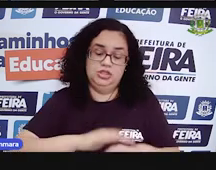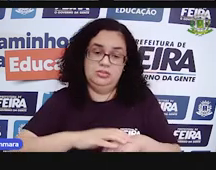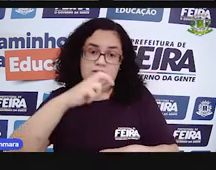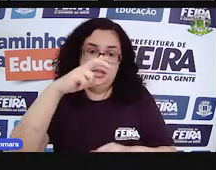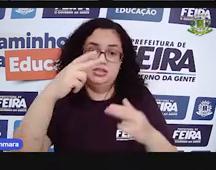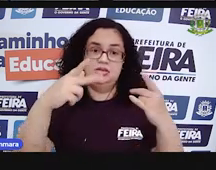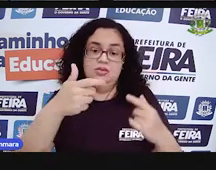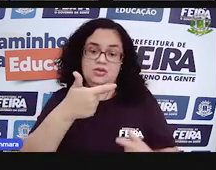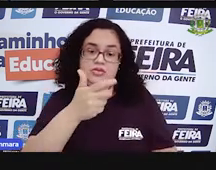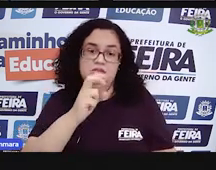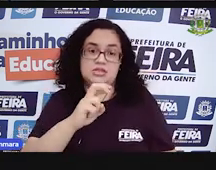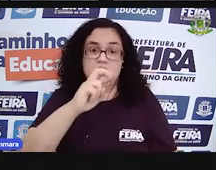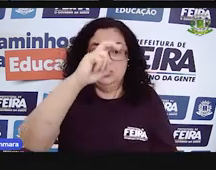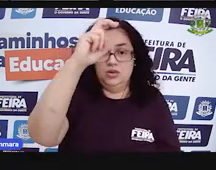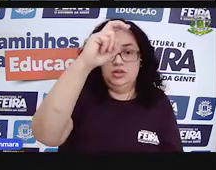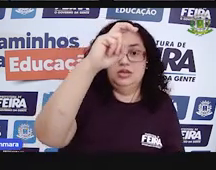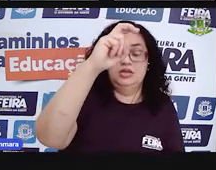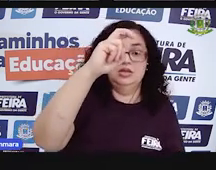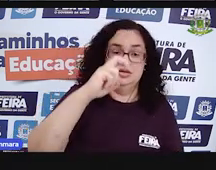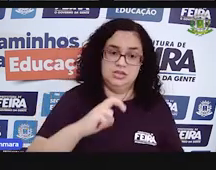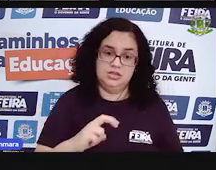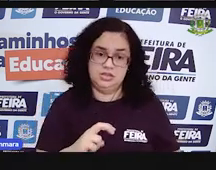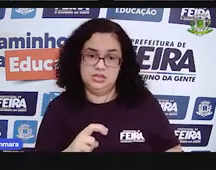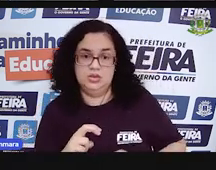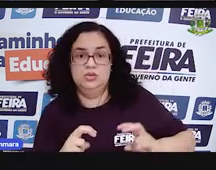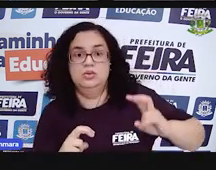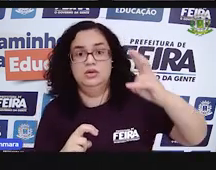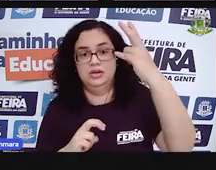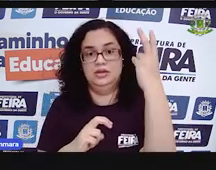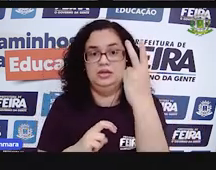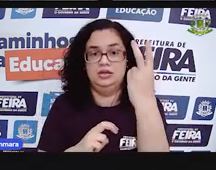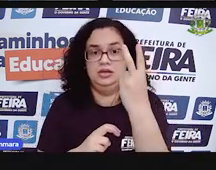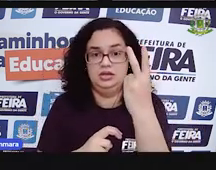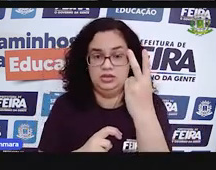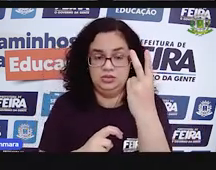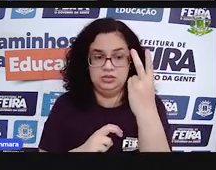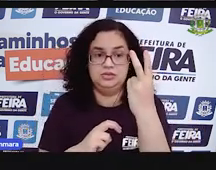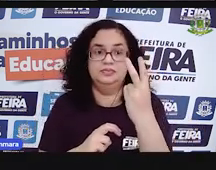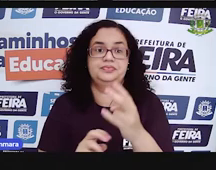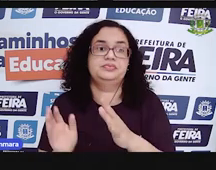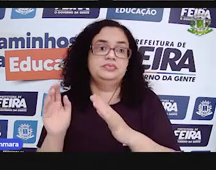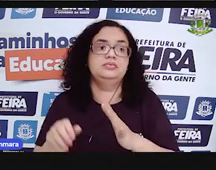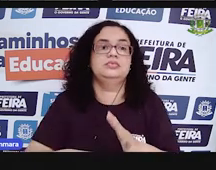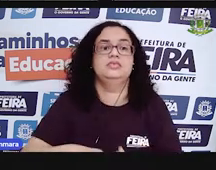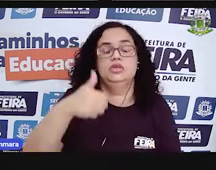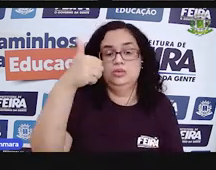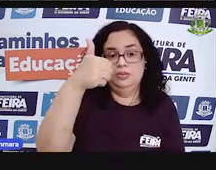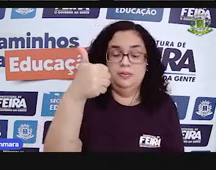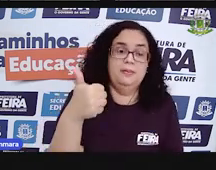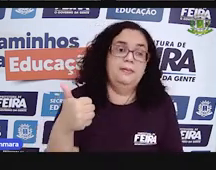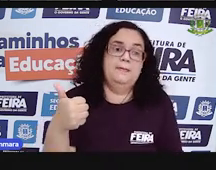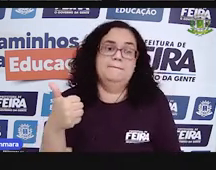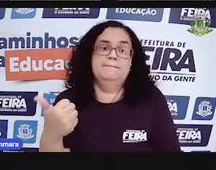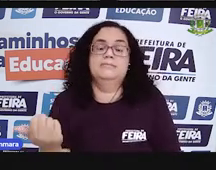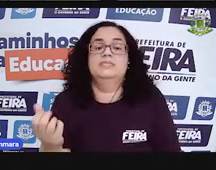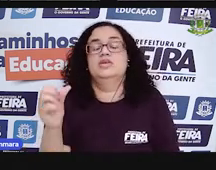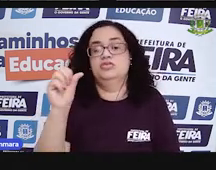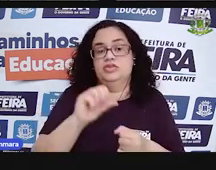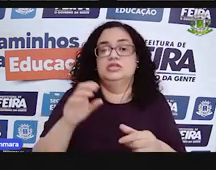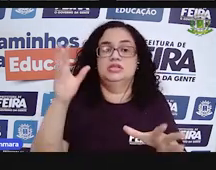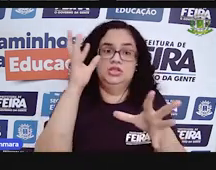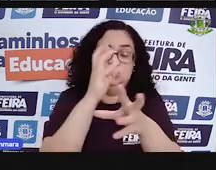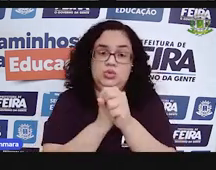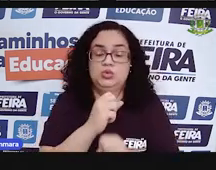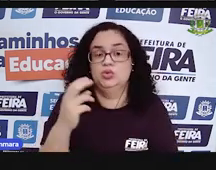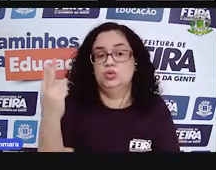embaixo e vai subir dois lá na fileirinha dos primeiros algarismos. E a gente vai fazer a conta.